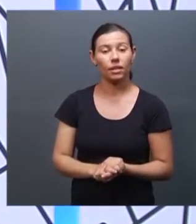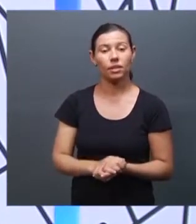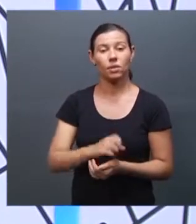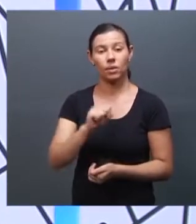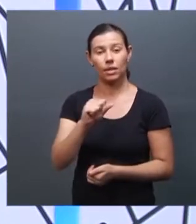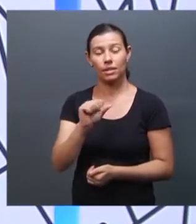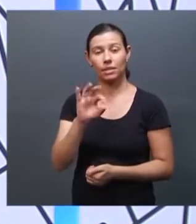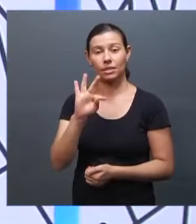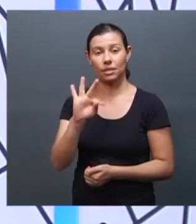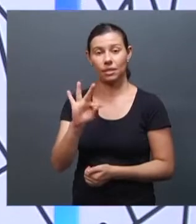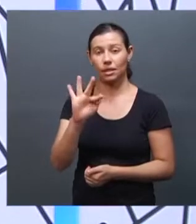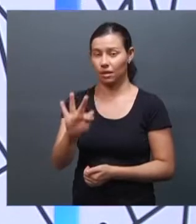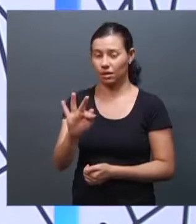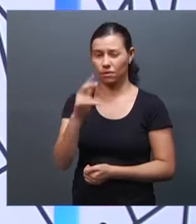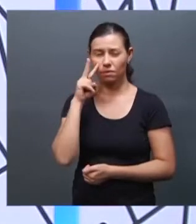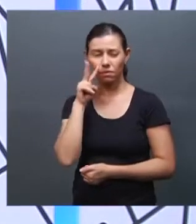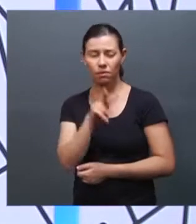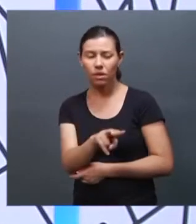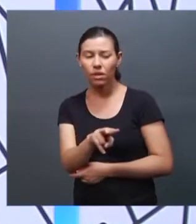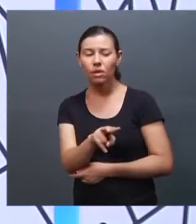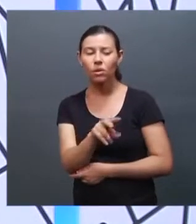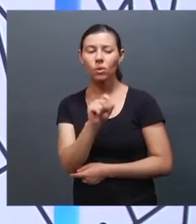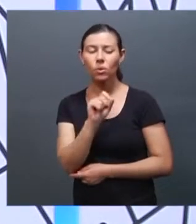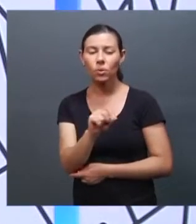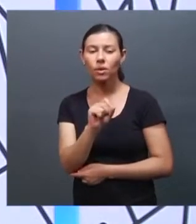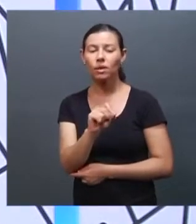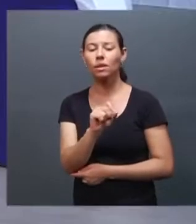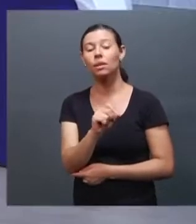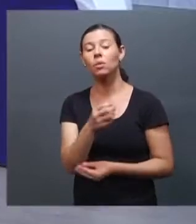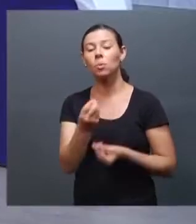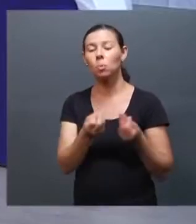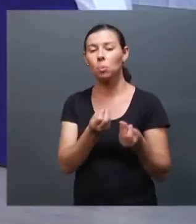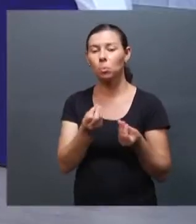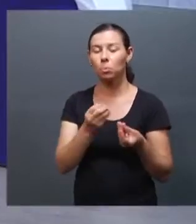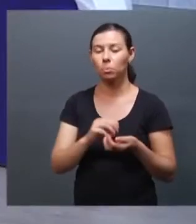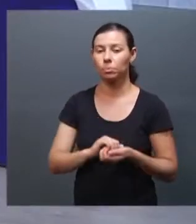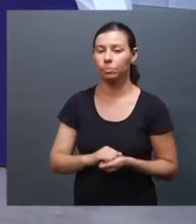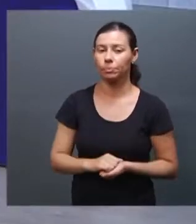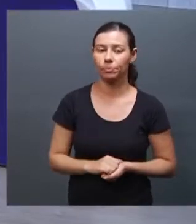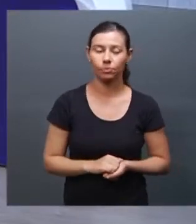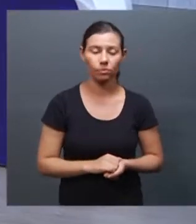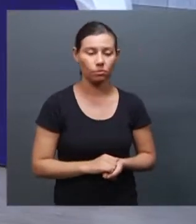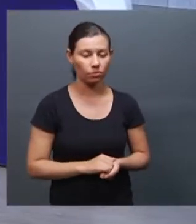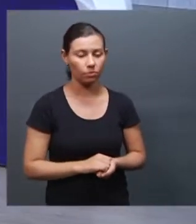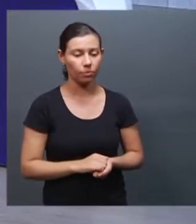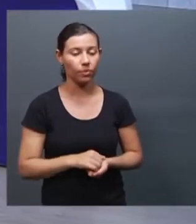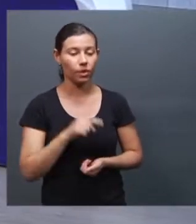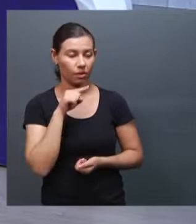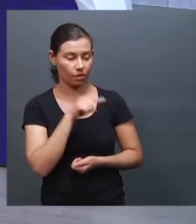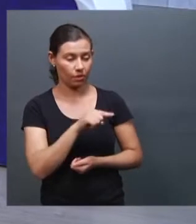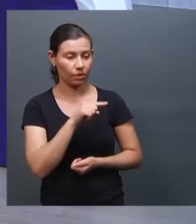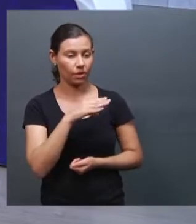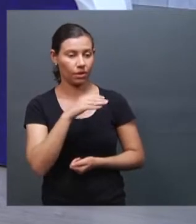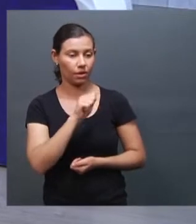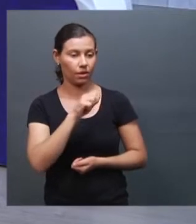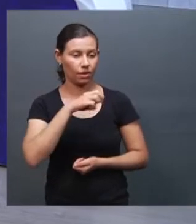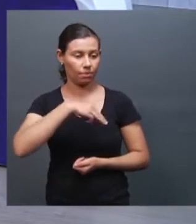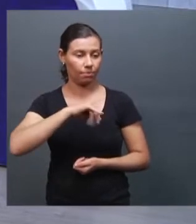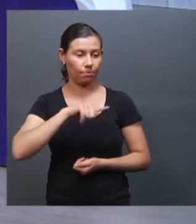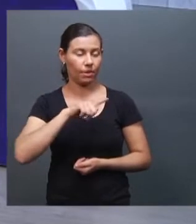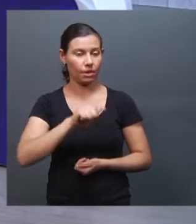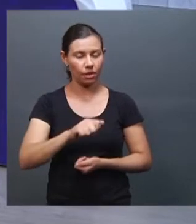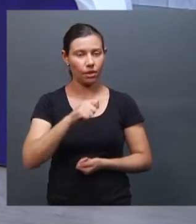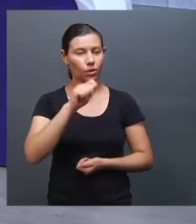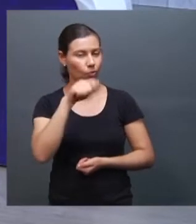para a sociedade hoje e dizer do seu papel. Você concorda? Você acha que vem aumentando a